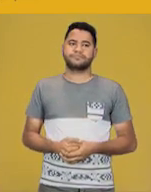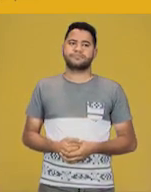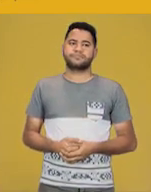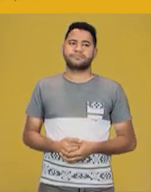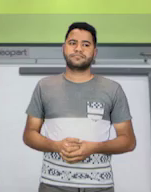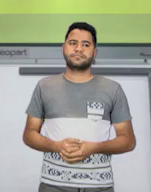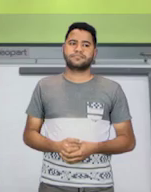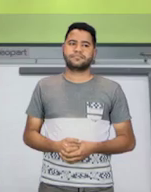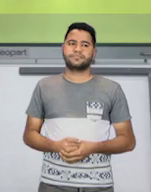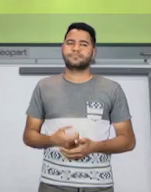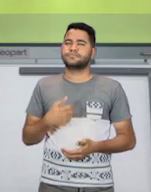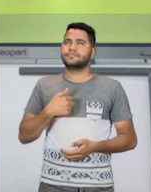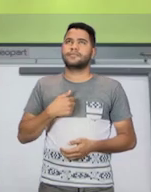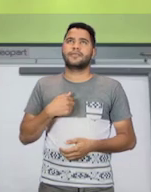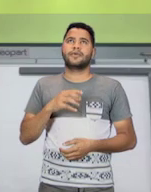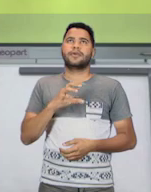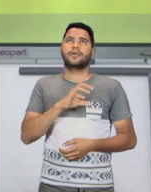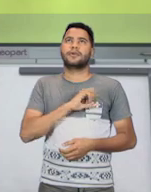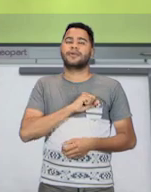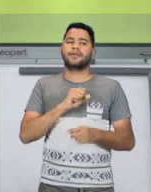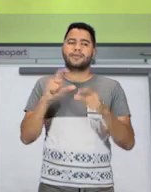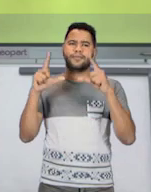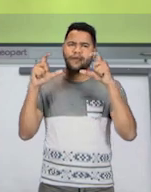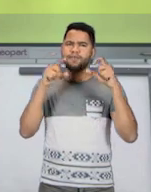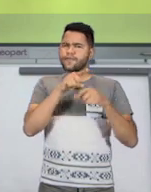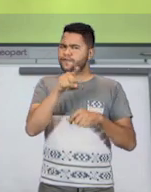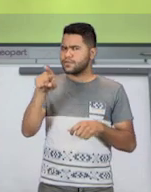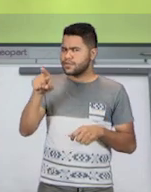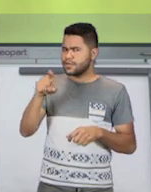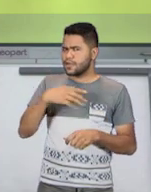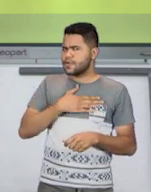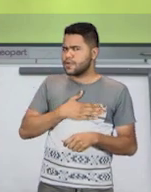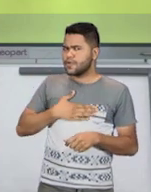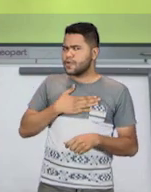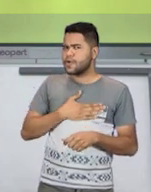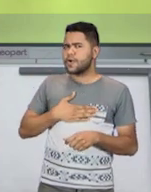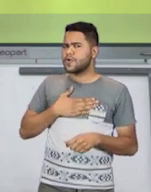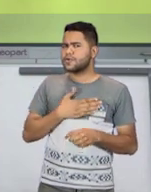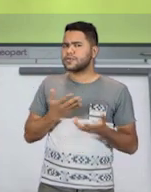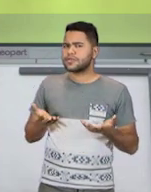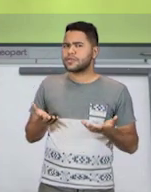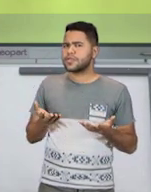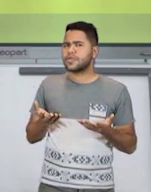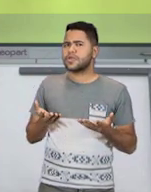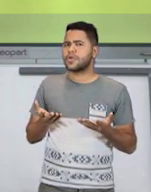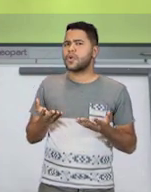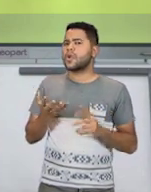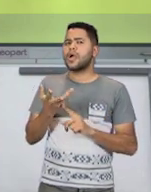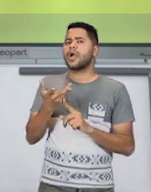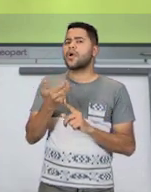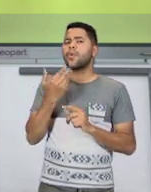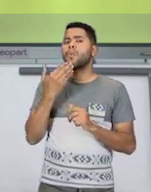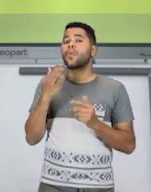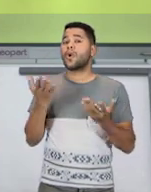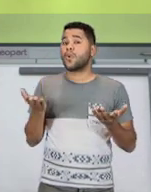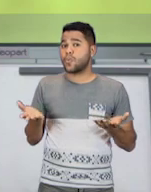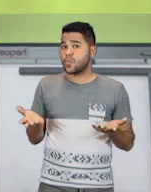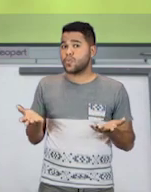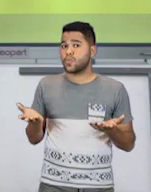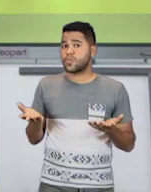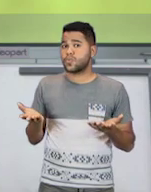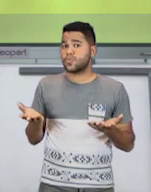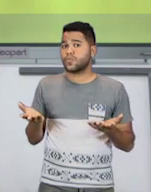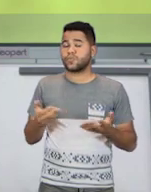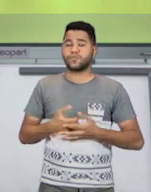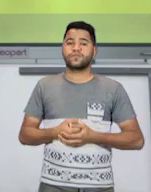I love photography. And you, student, what is your favorite art type? Qual a sua forma de